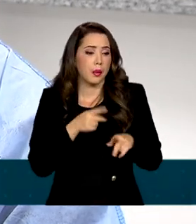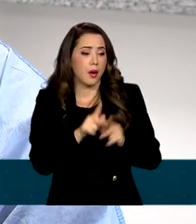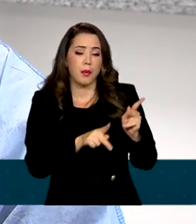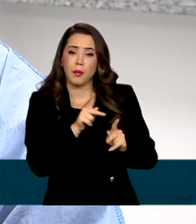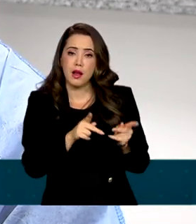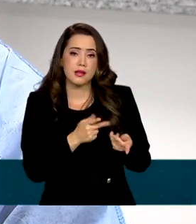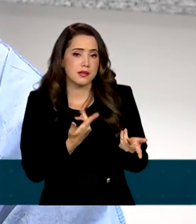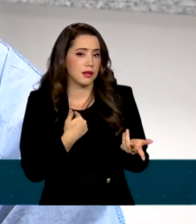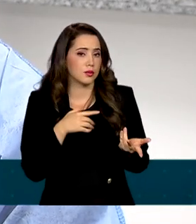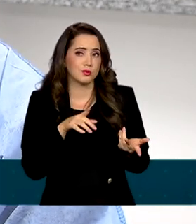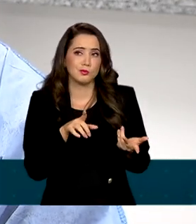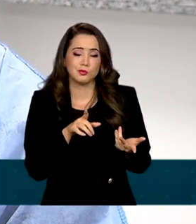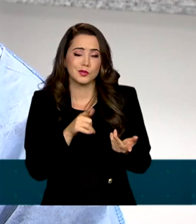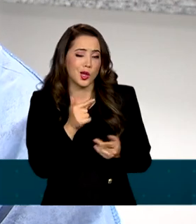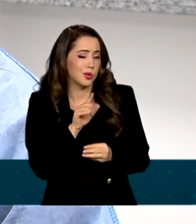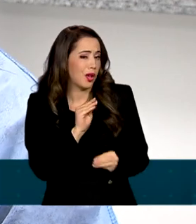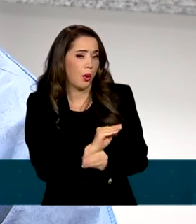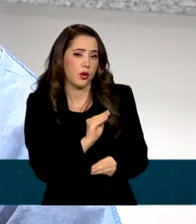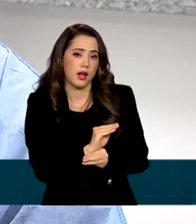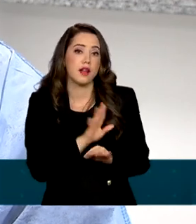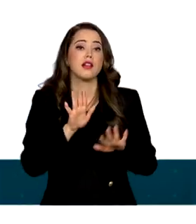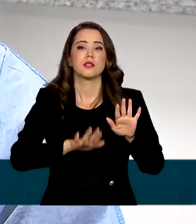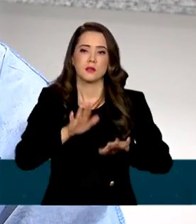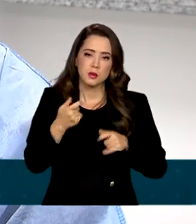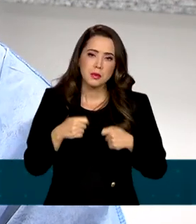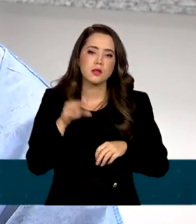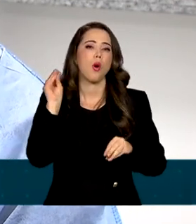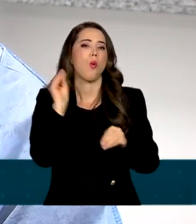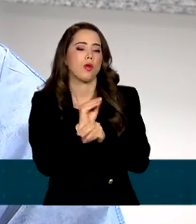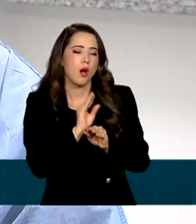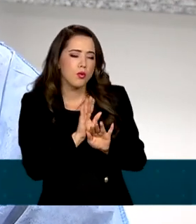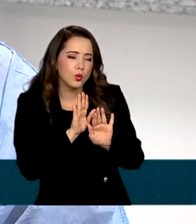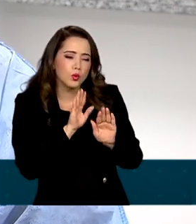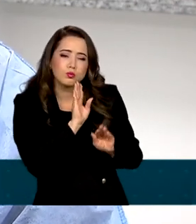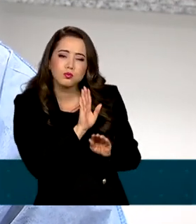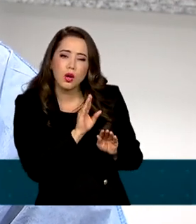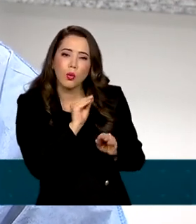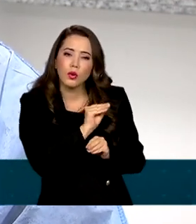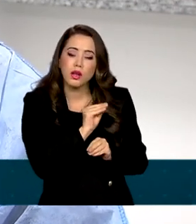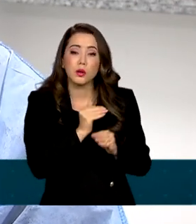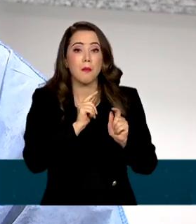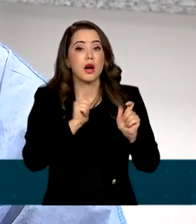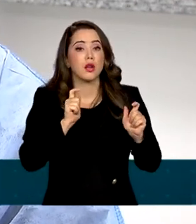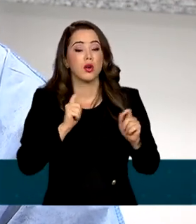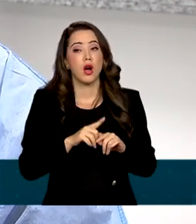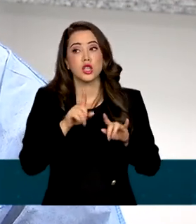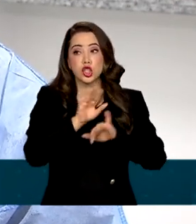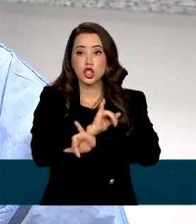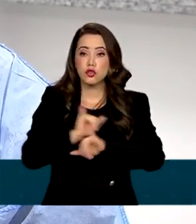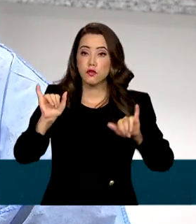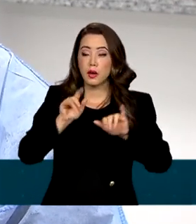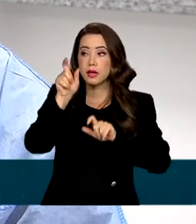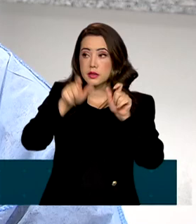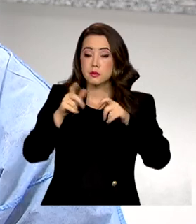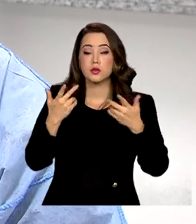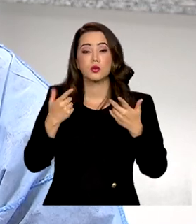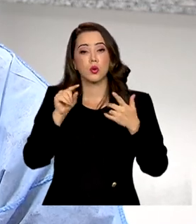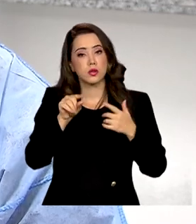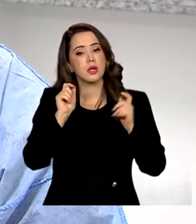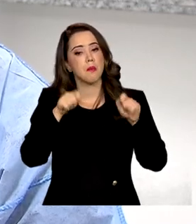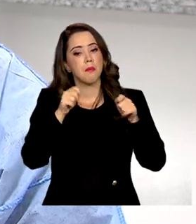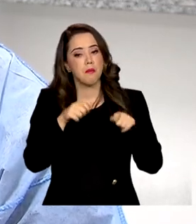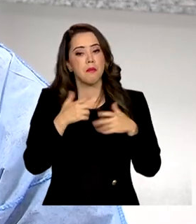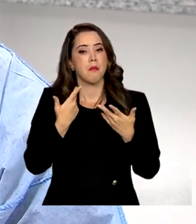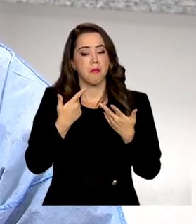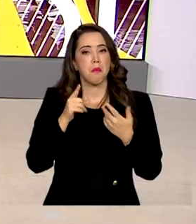necessidade de uma atenção maior. É até uma coisa que a gente tenta divulgar que esses pacientes podem ser atendidos por um